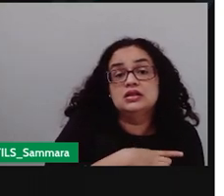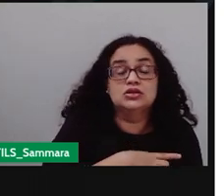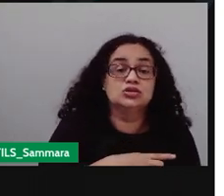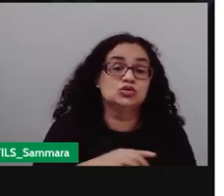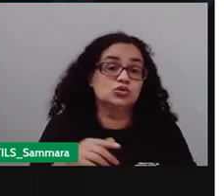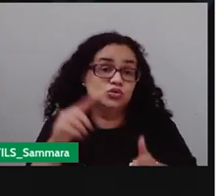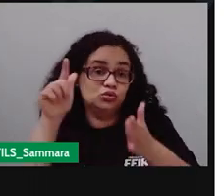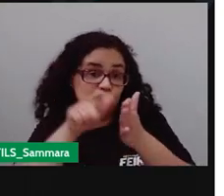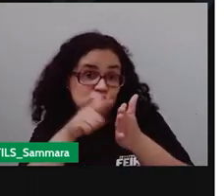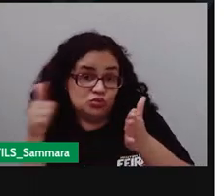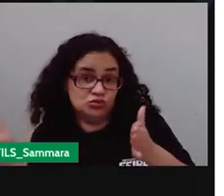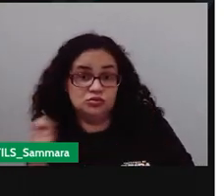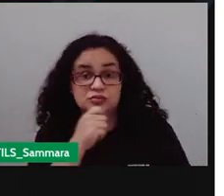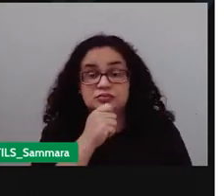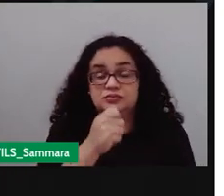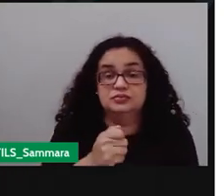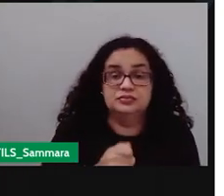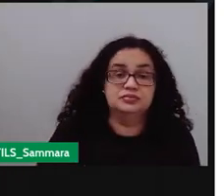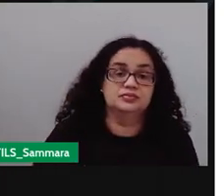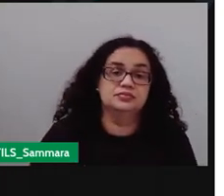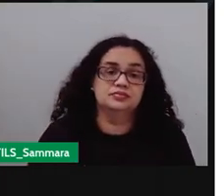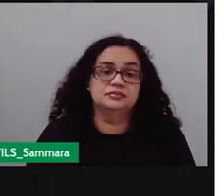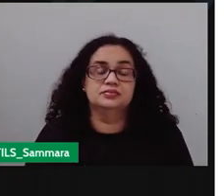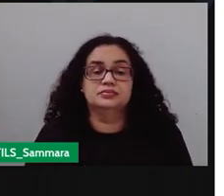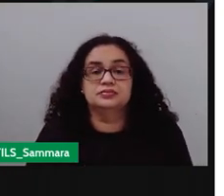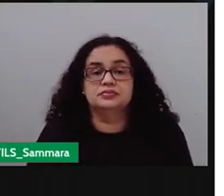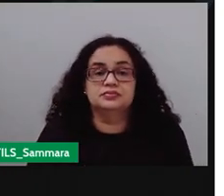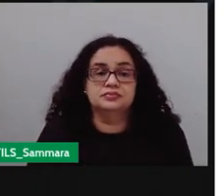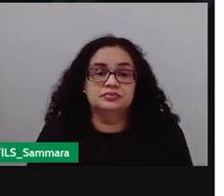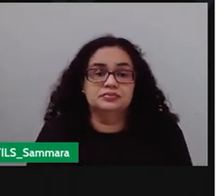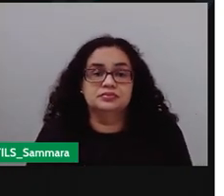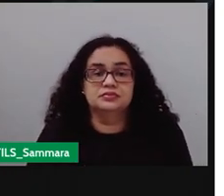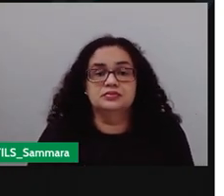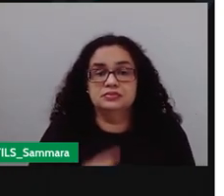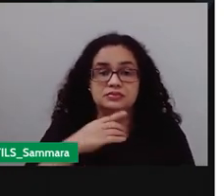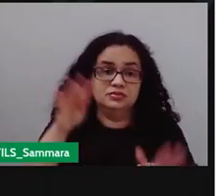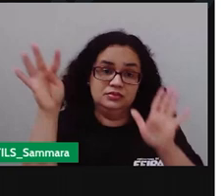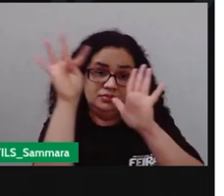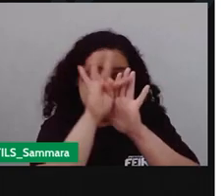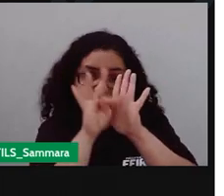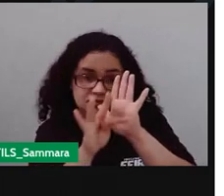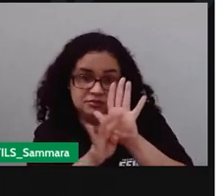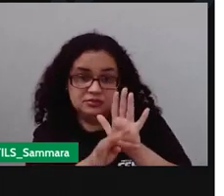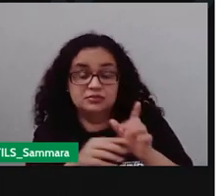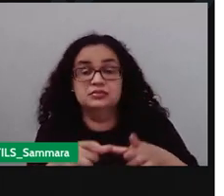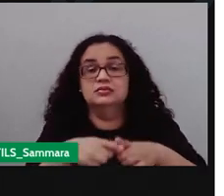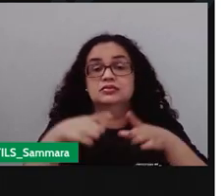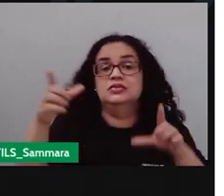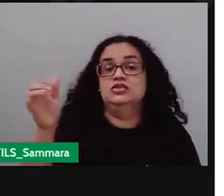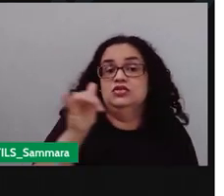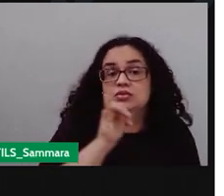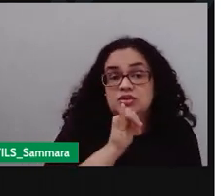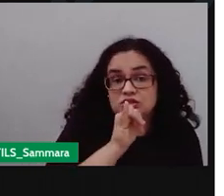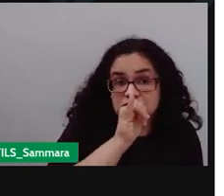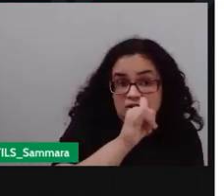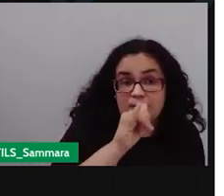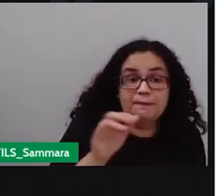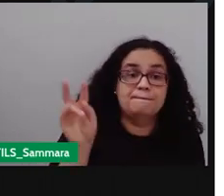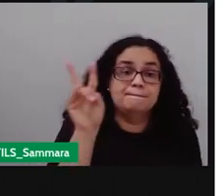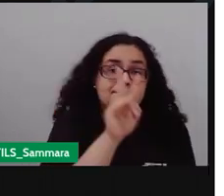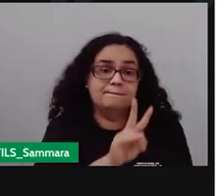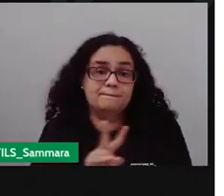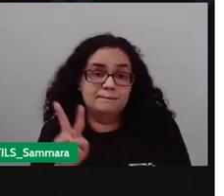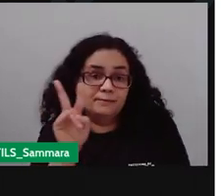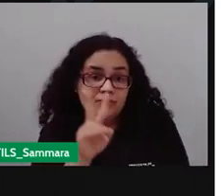jornalísticos. Então, a entrevista é um dos gêneros textuais com função geralmente informativa,